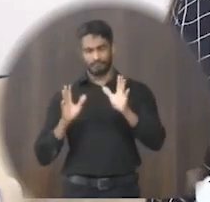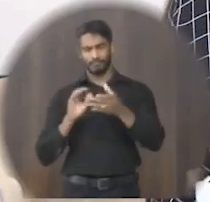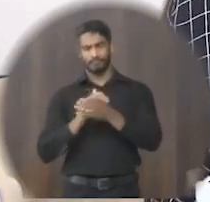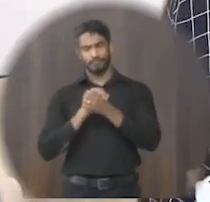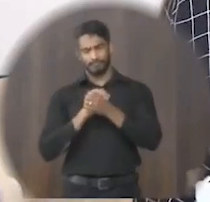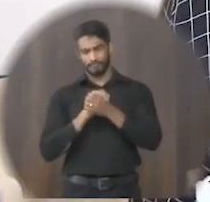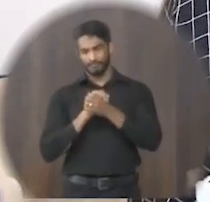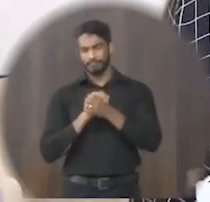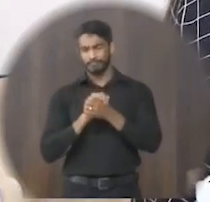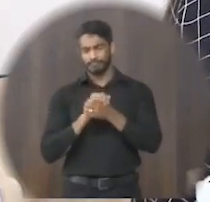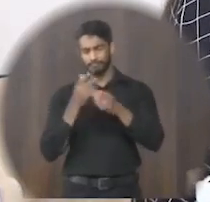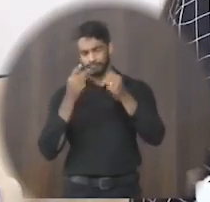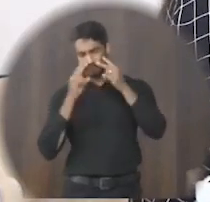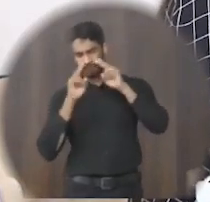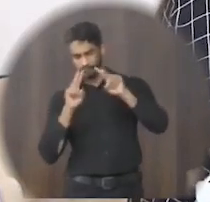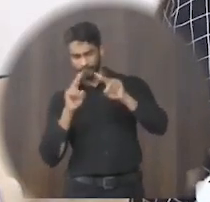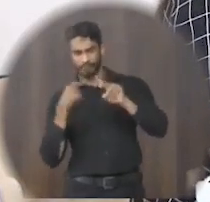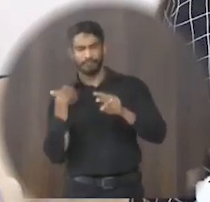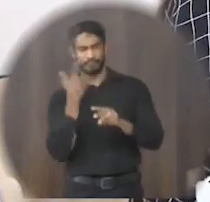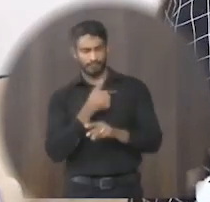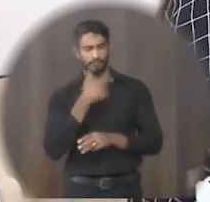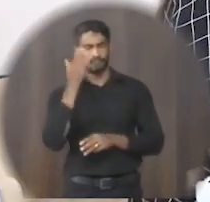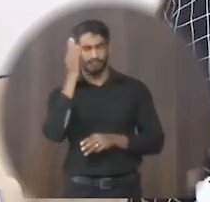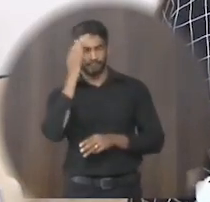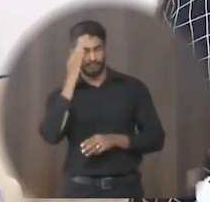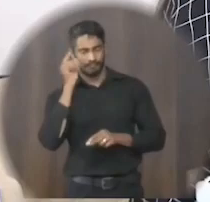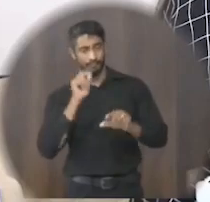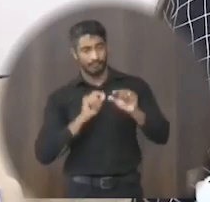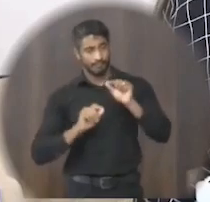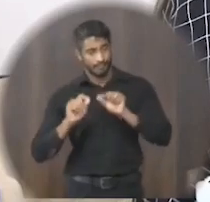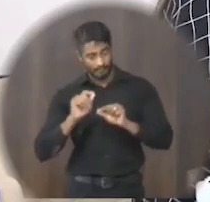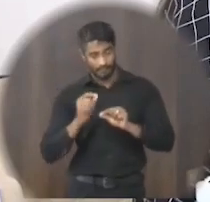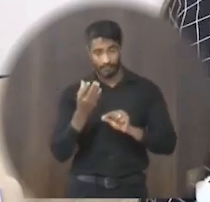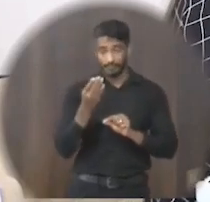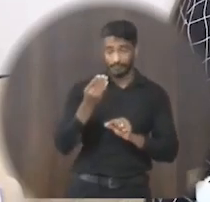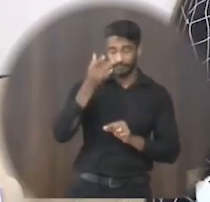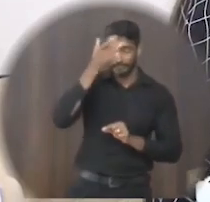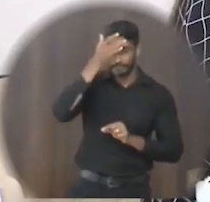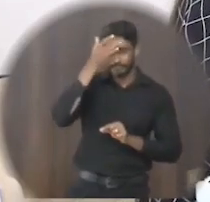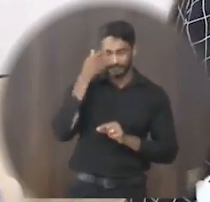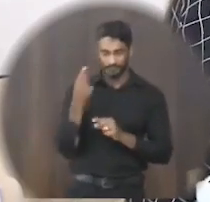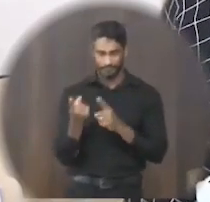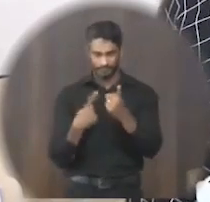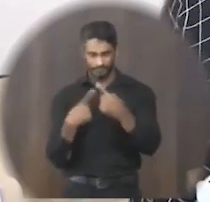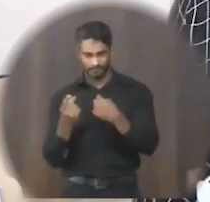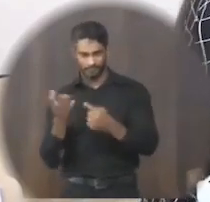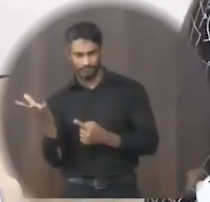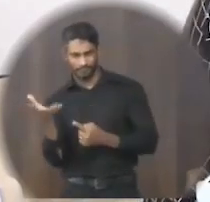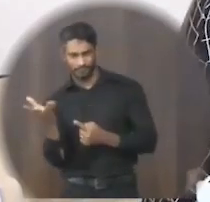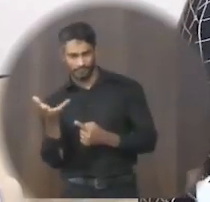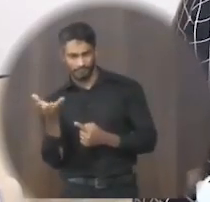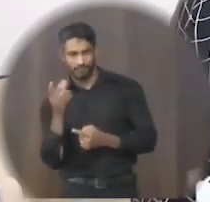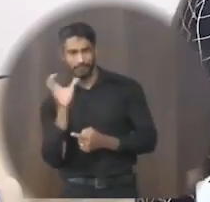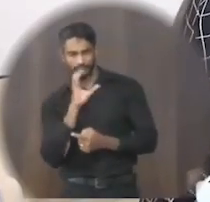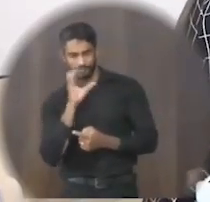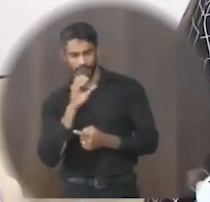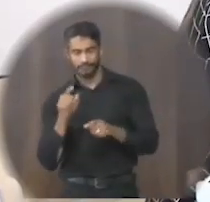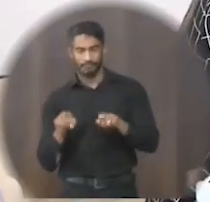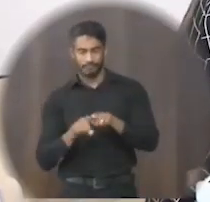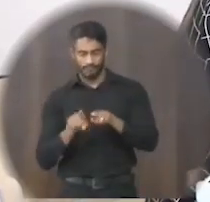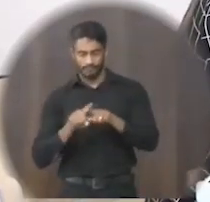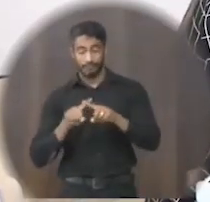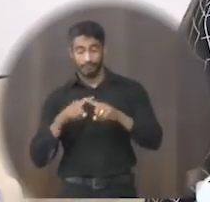parabéns essa visão que a gente sabe que ali muitas pessoas trafegam com excesso de velocidade parabéns